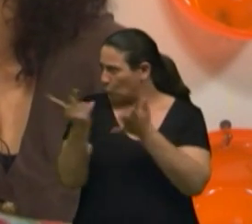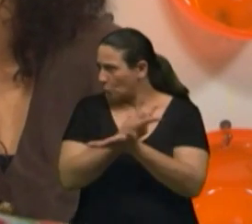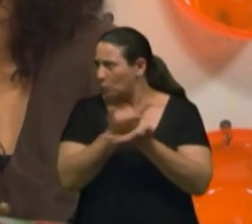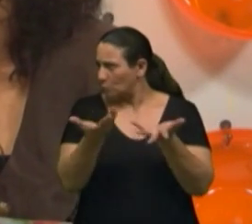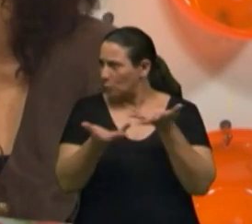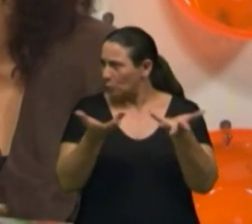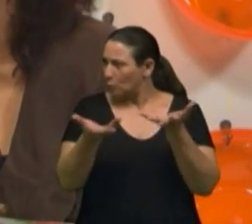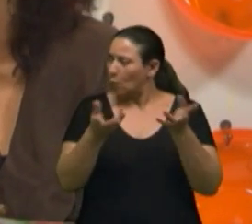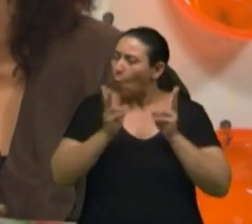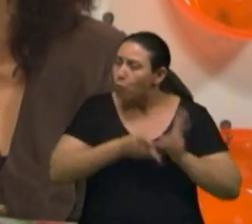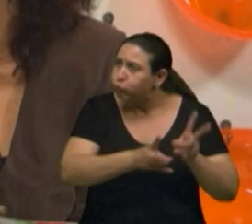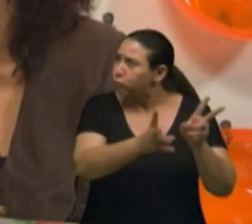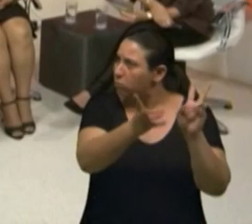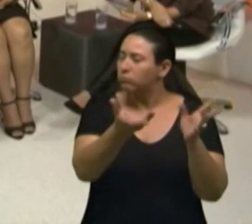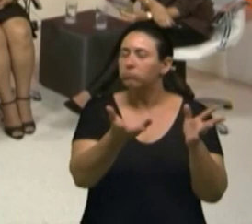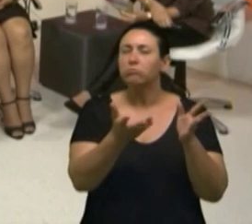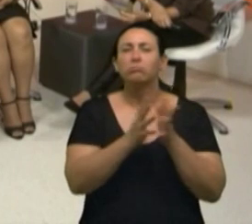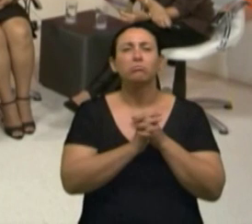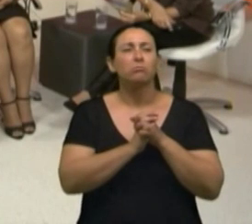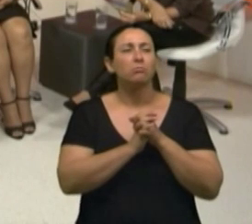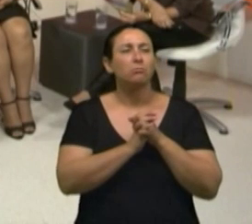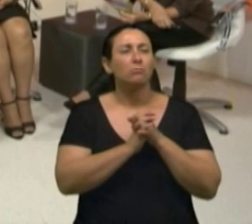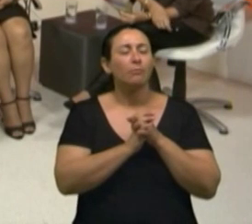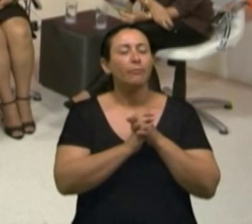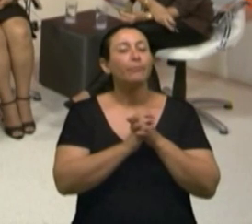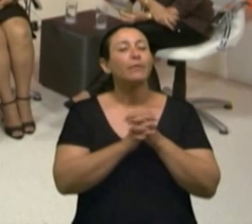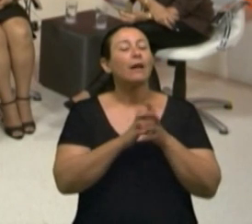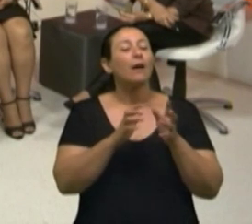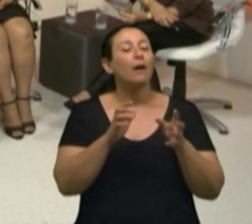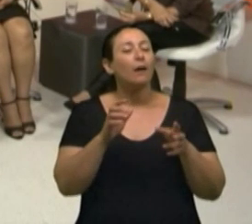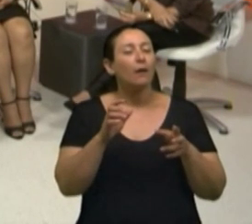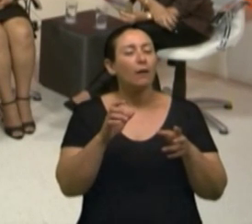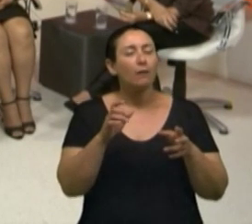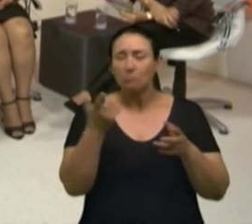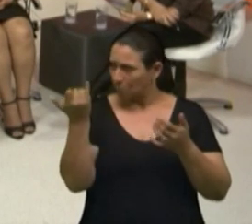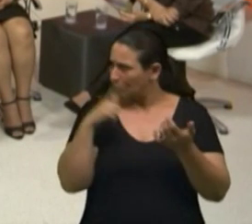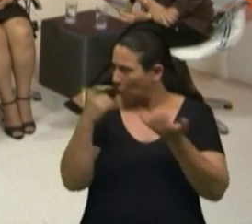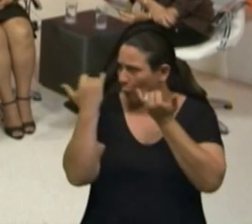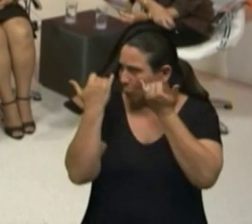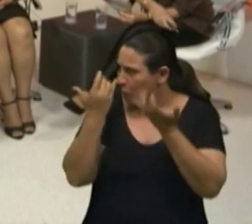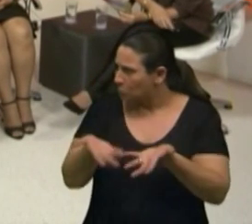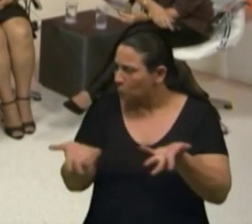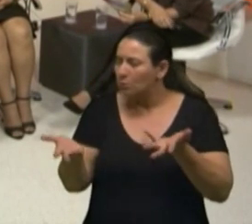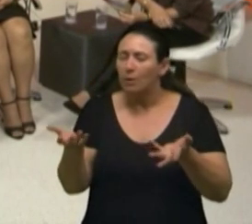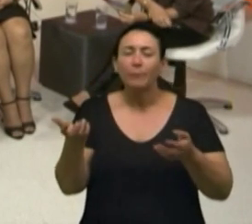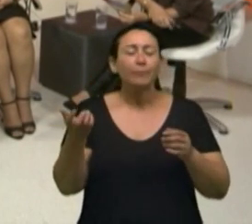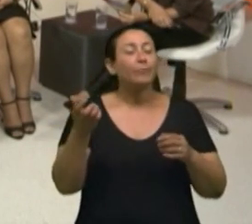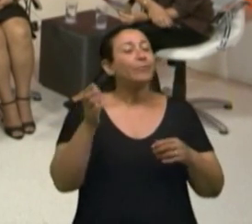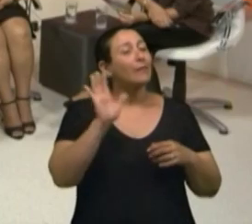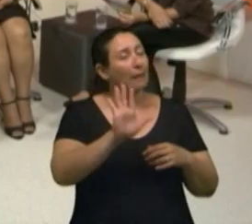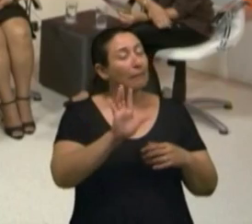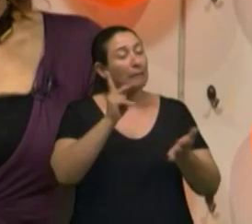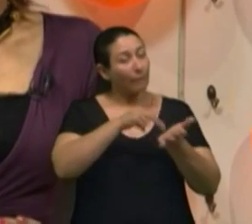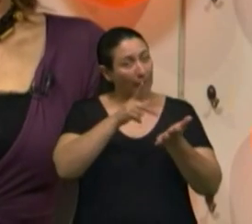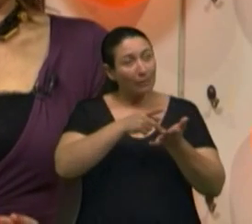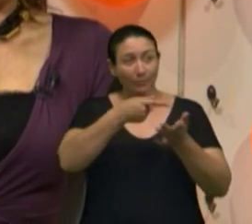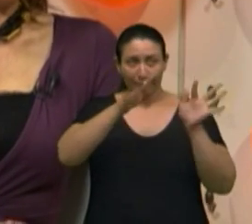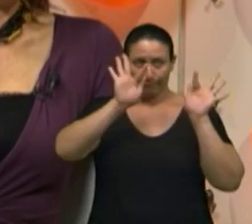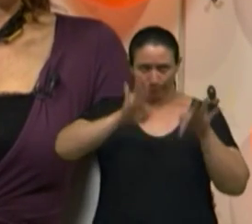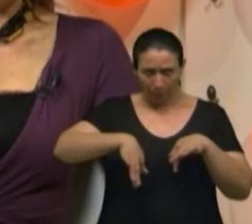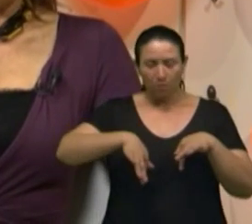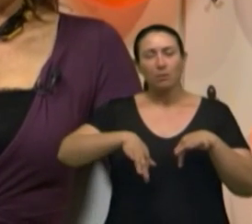trabalhar juntos, continuaram trabalhando? Tem notícia disso? Geralmente, eles se inserem nas